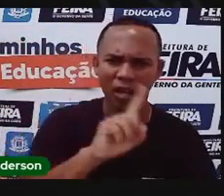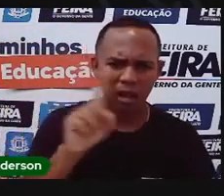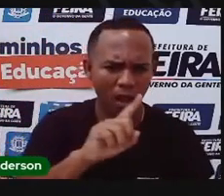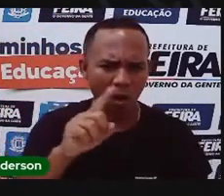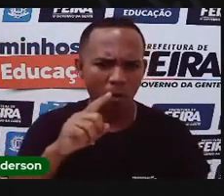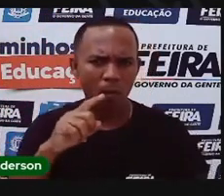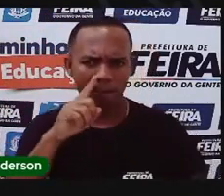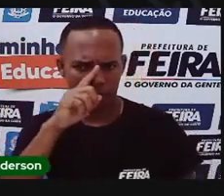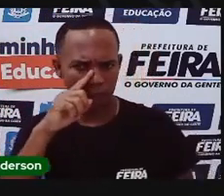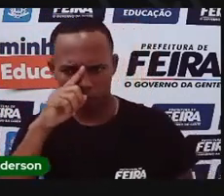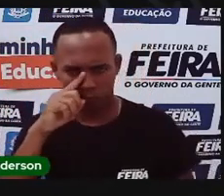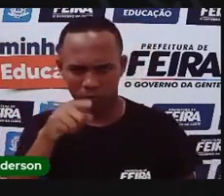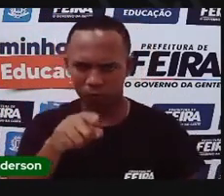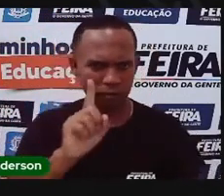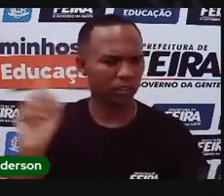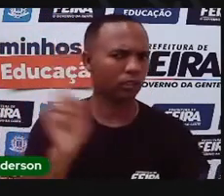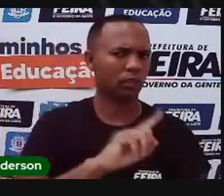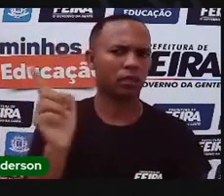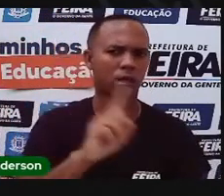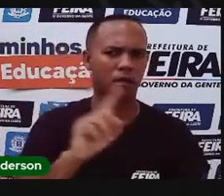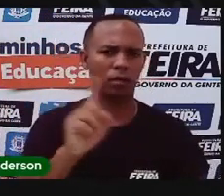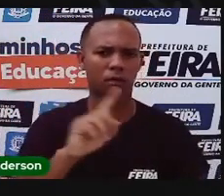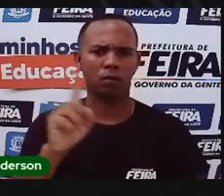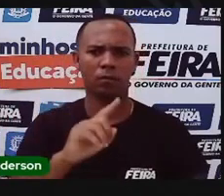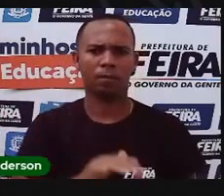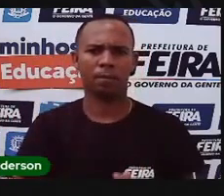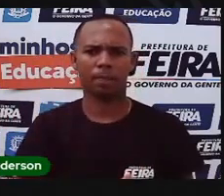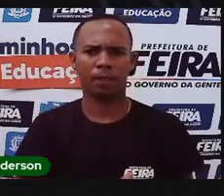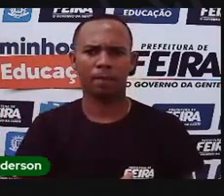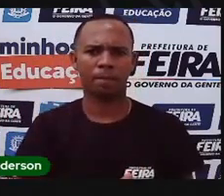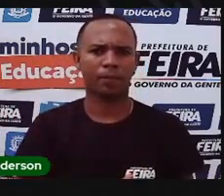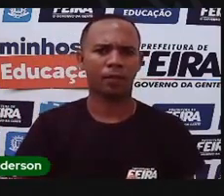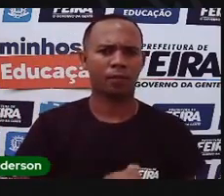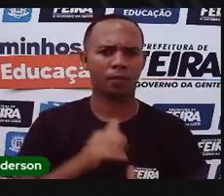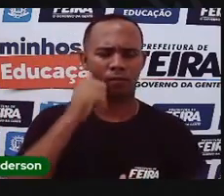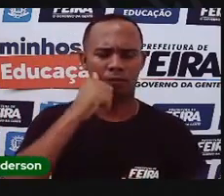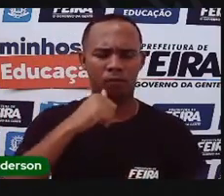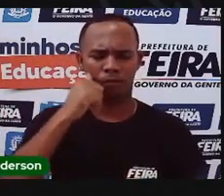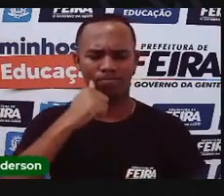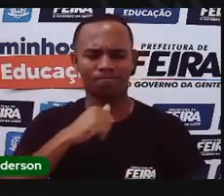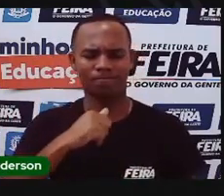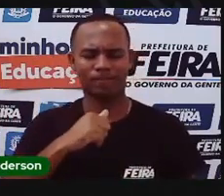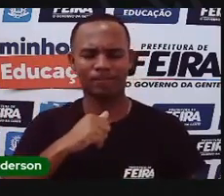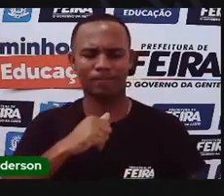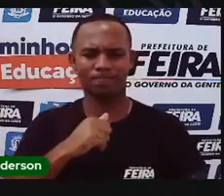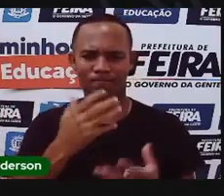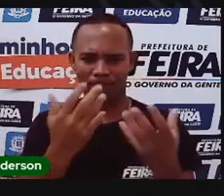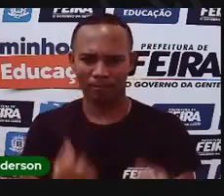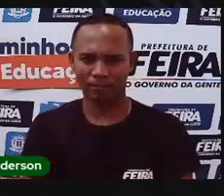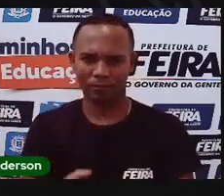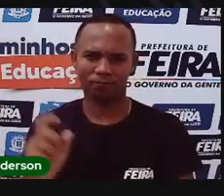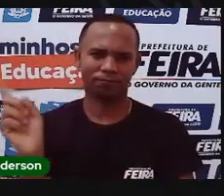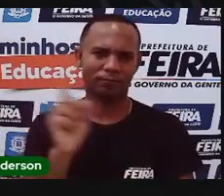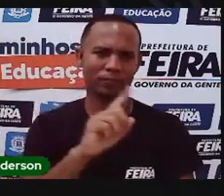quero cuidar de você, você não vai. Mas aí, eis que Maria Quitéria desobedece ao pai com a ajuda, né?